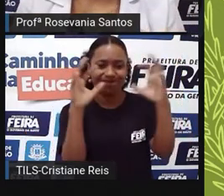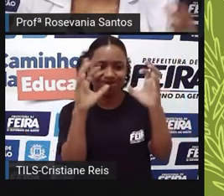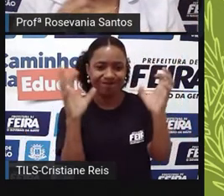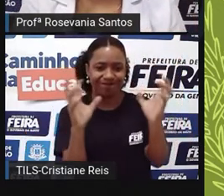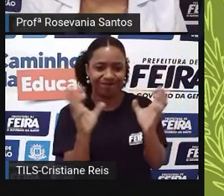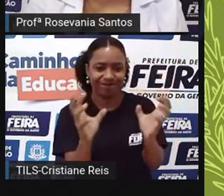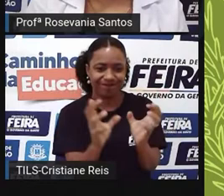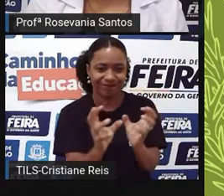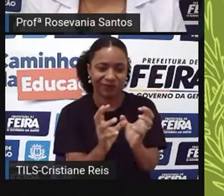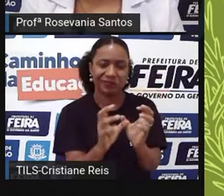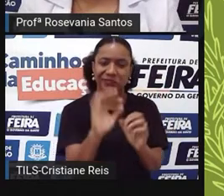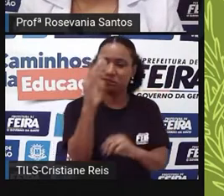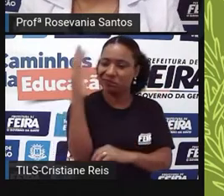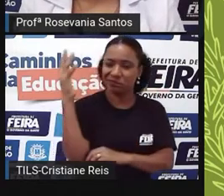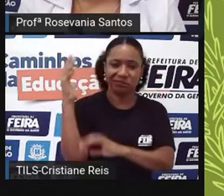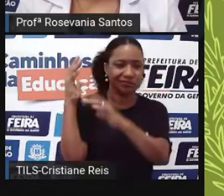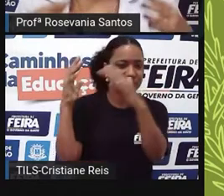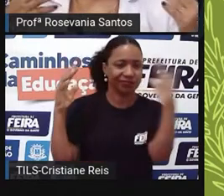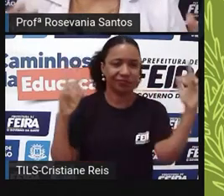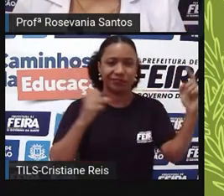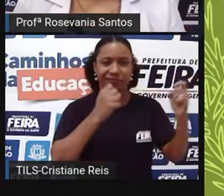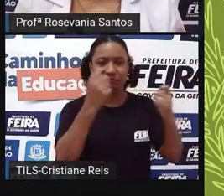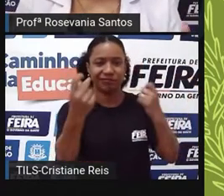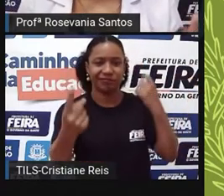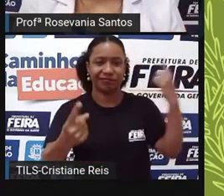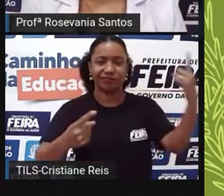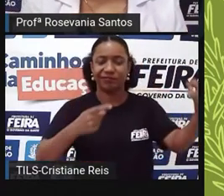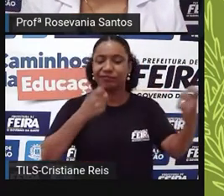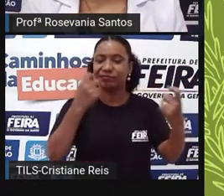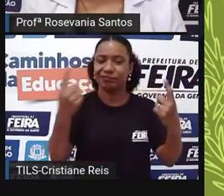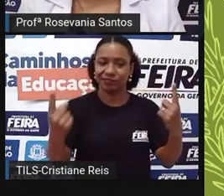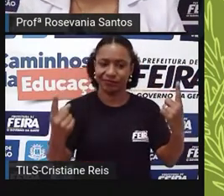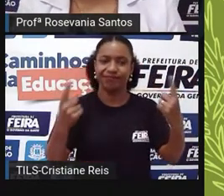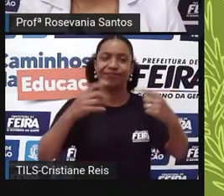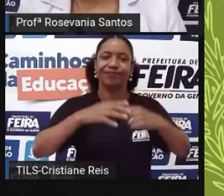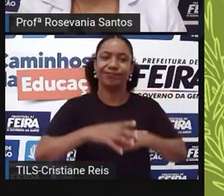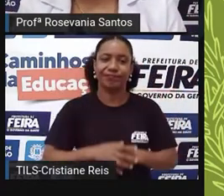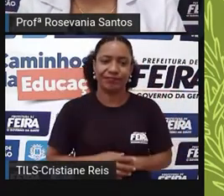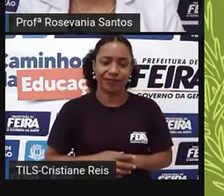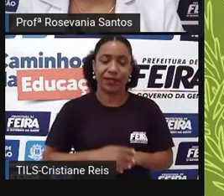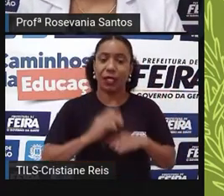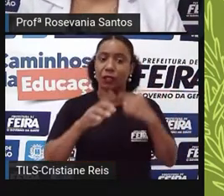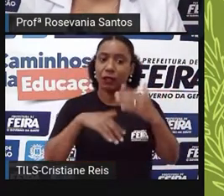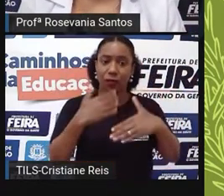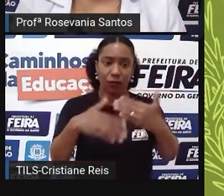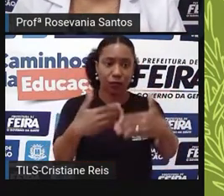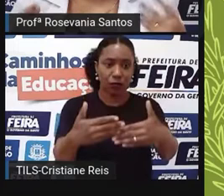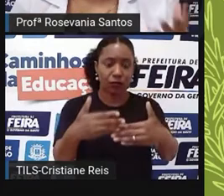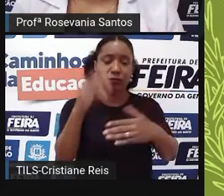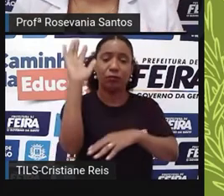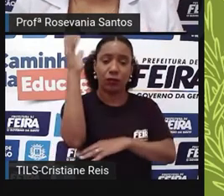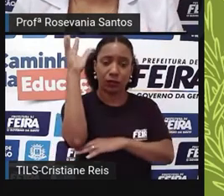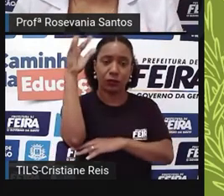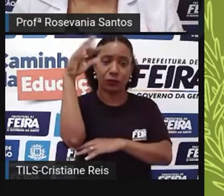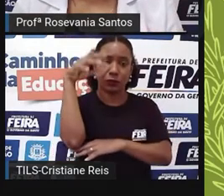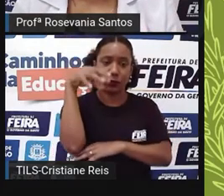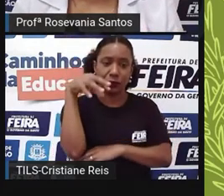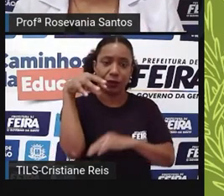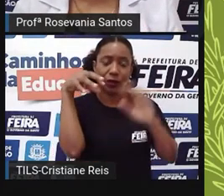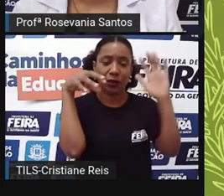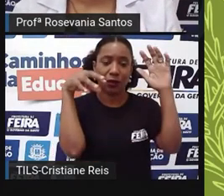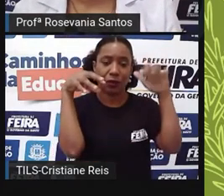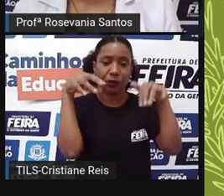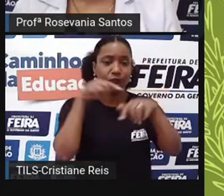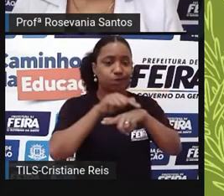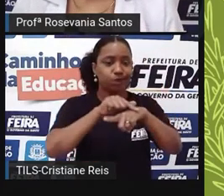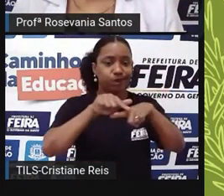incipiente comparado com a área de floresta. E aí, pra depois vir mesmo o processo de desertificação. Então, a gente precisa ter um cuidado muito